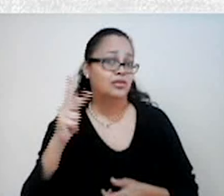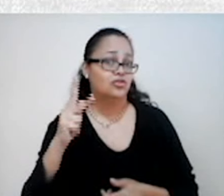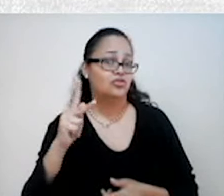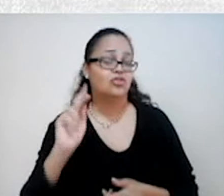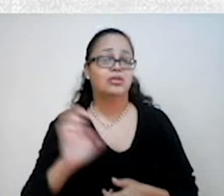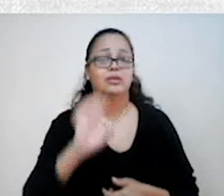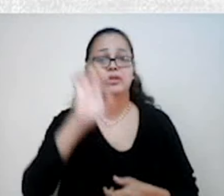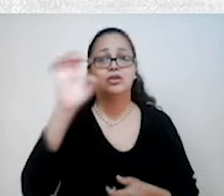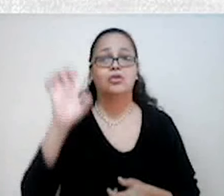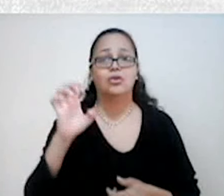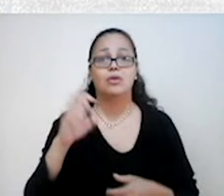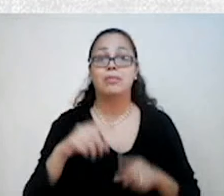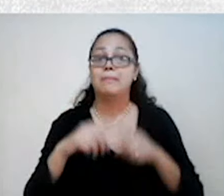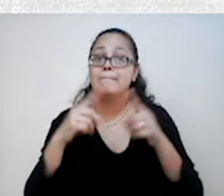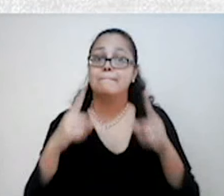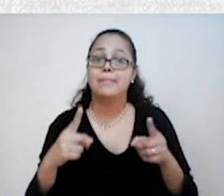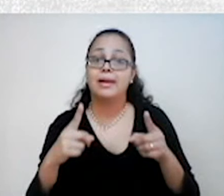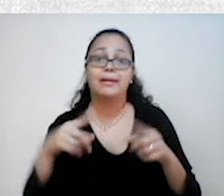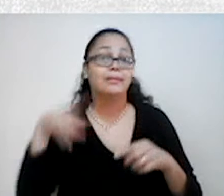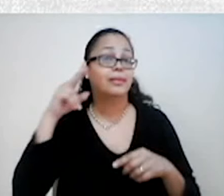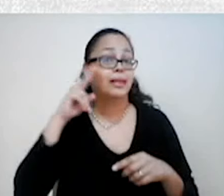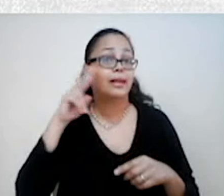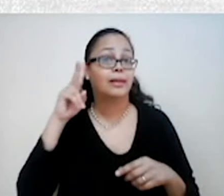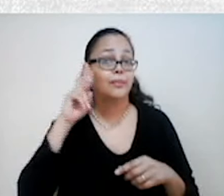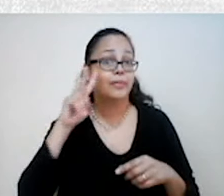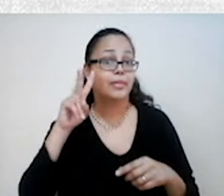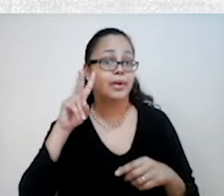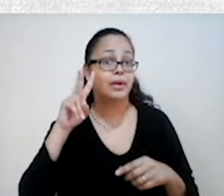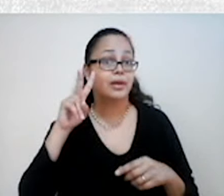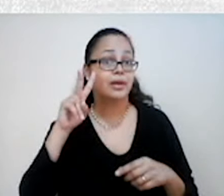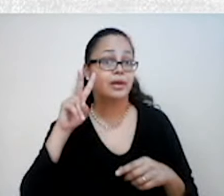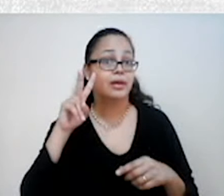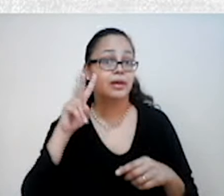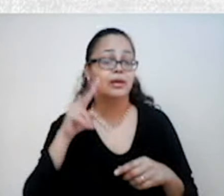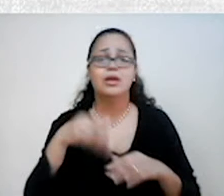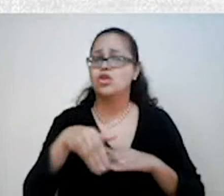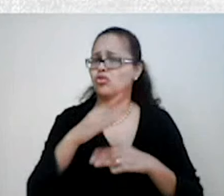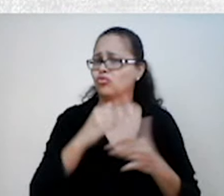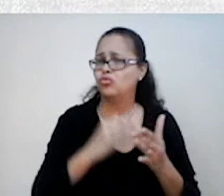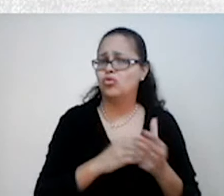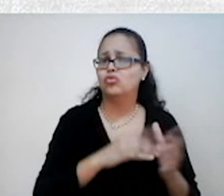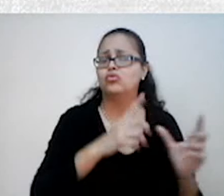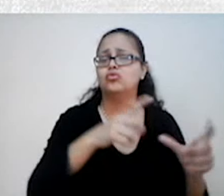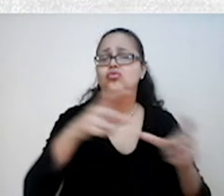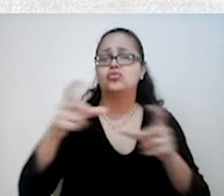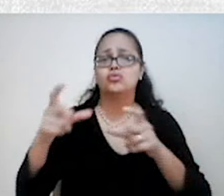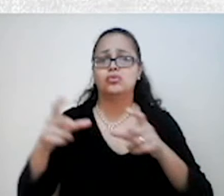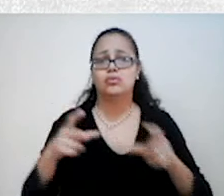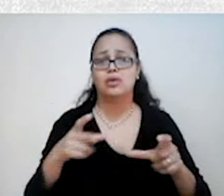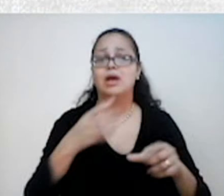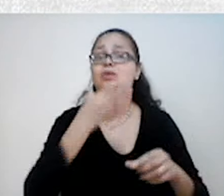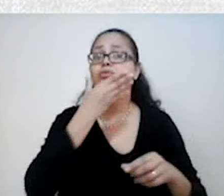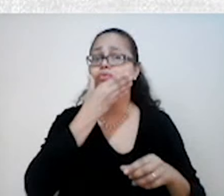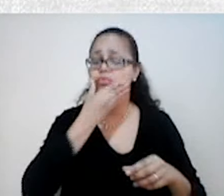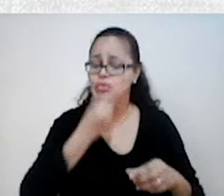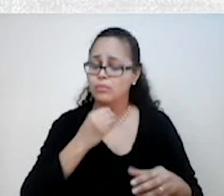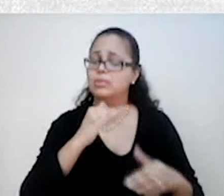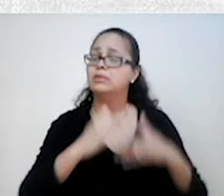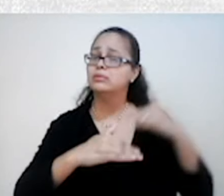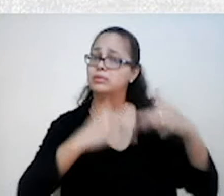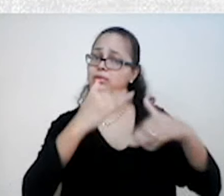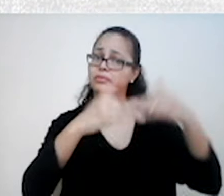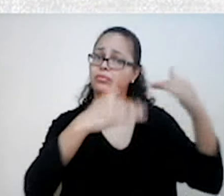mas temos que lembrar que, em todos os outros cantos, os homens estavam se desenvolvendo